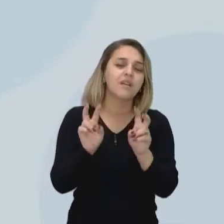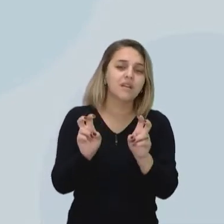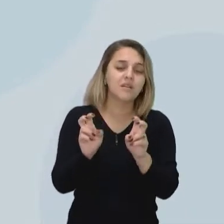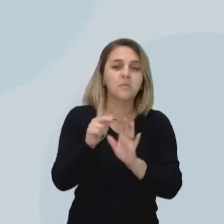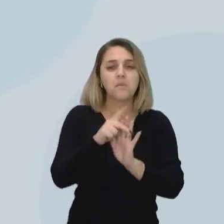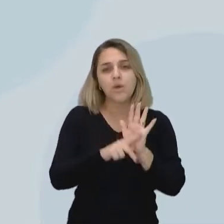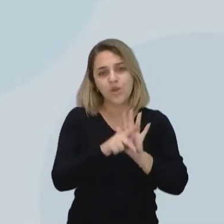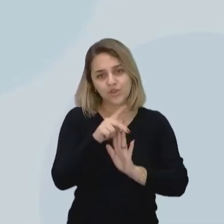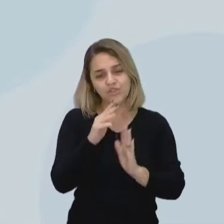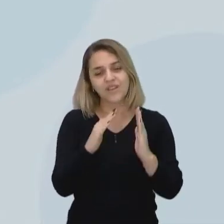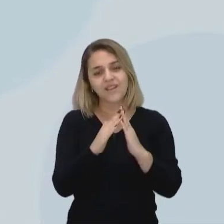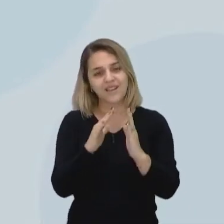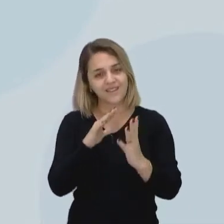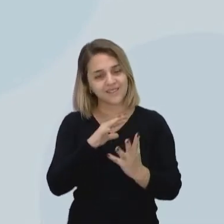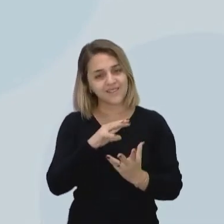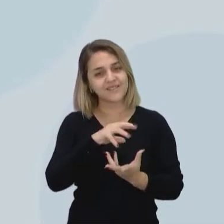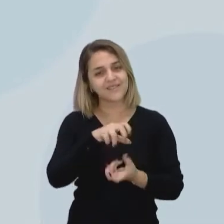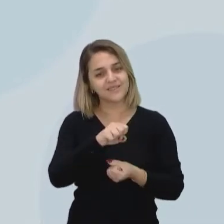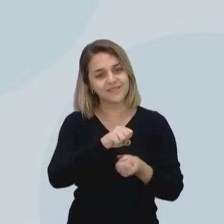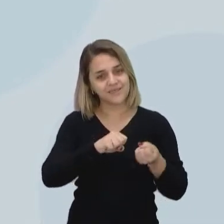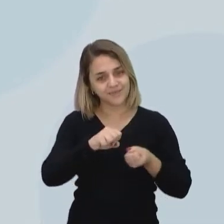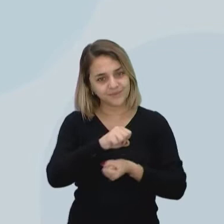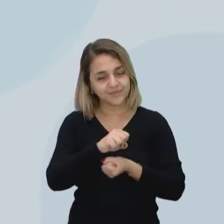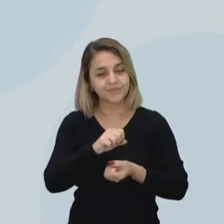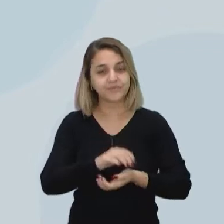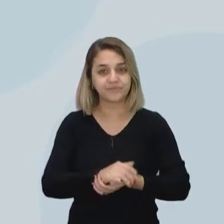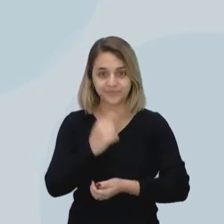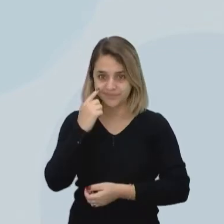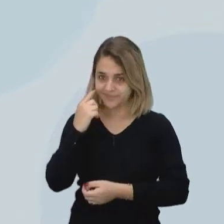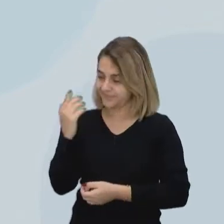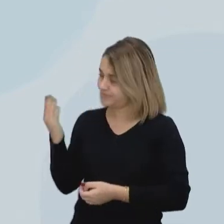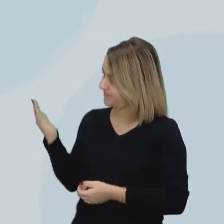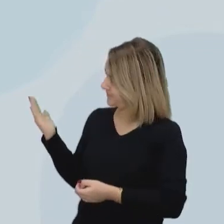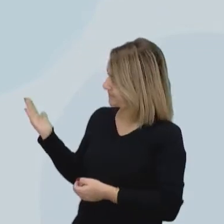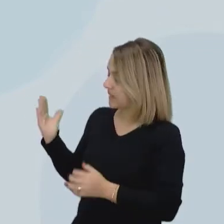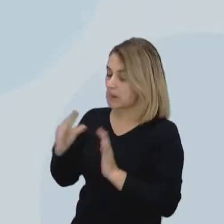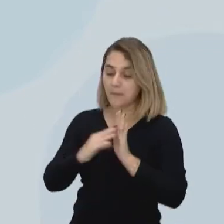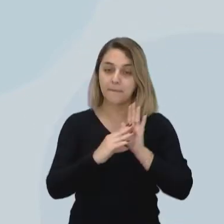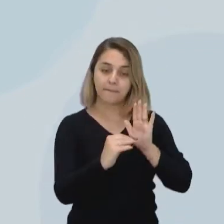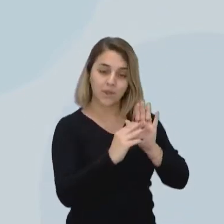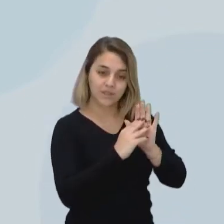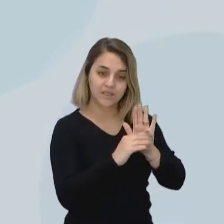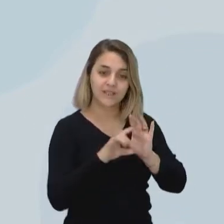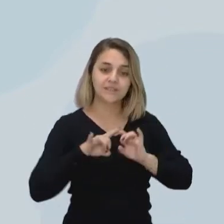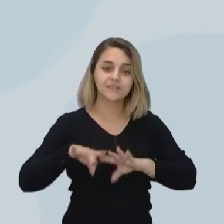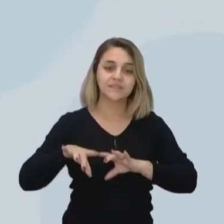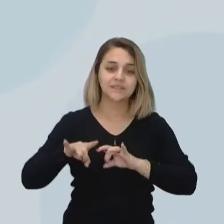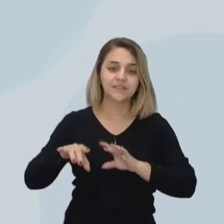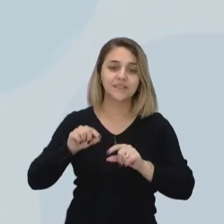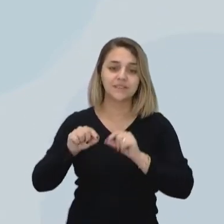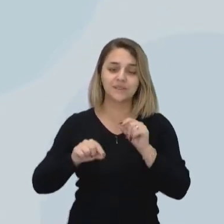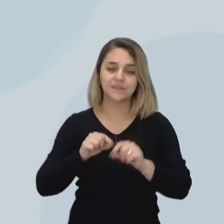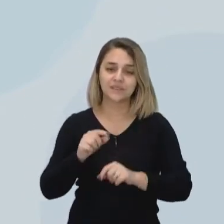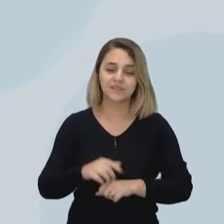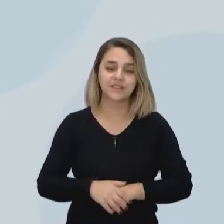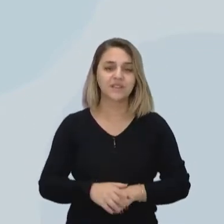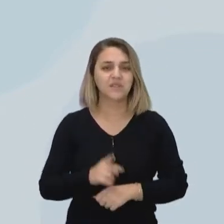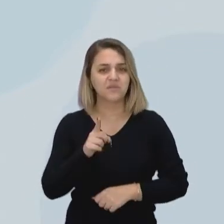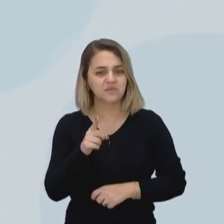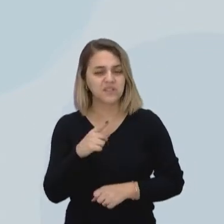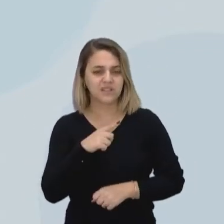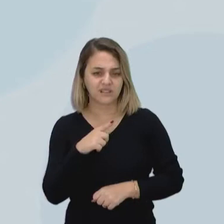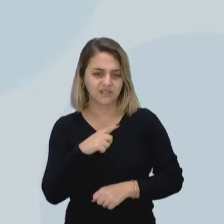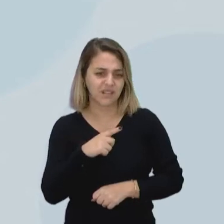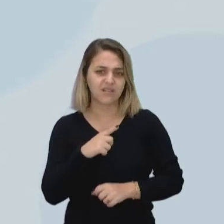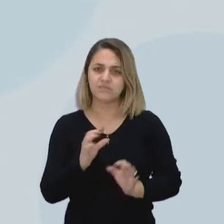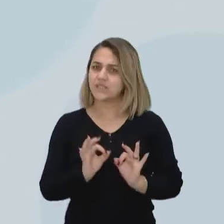projetos de casa sustentável. A gente vai mostrar para vocês aqui um modelinho, Uma técnica, onde você tem aí até